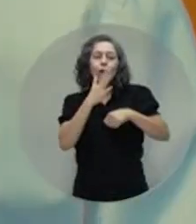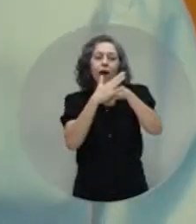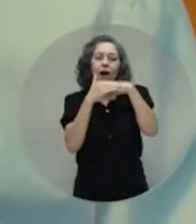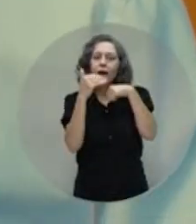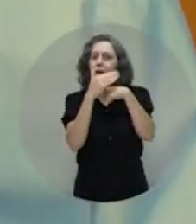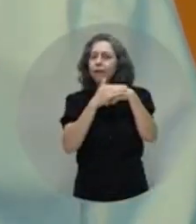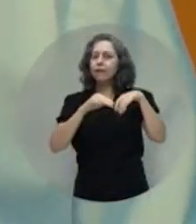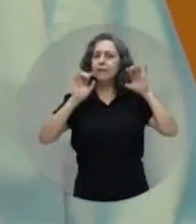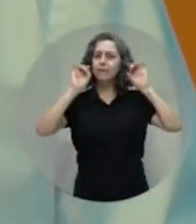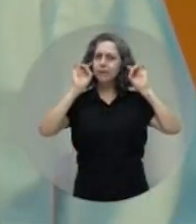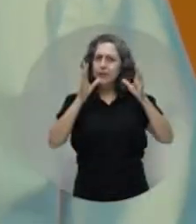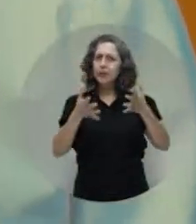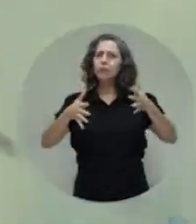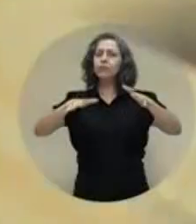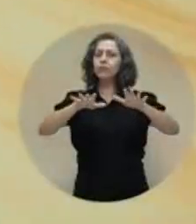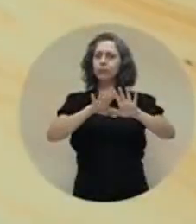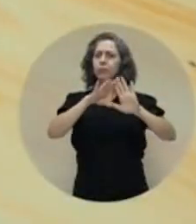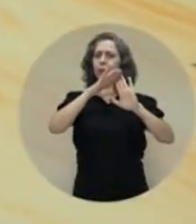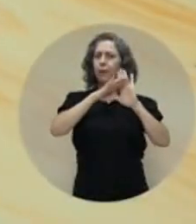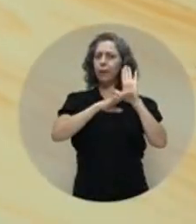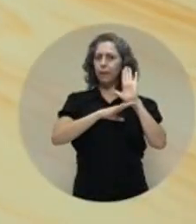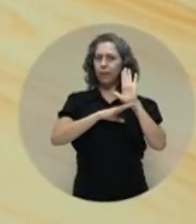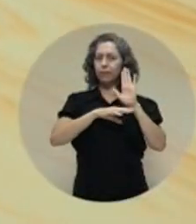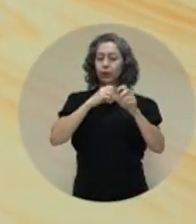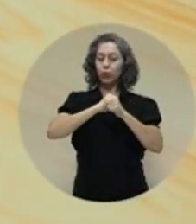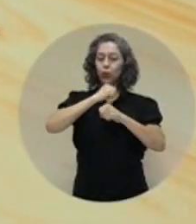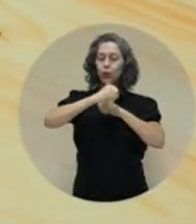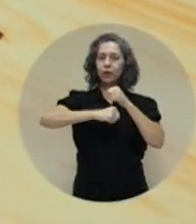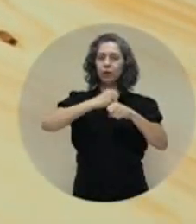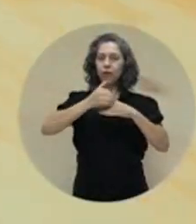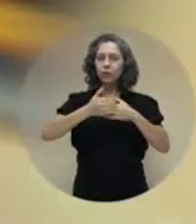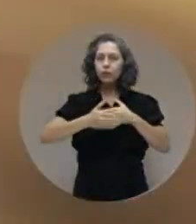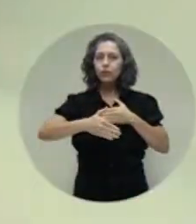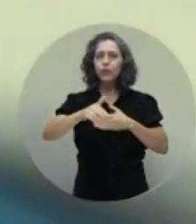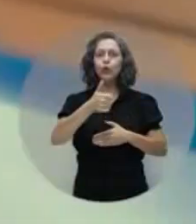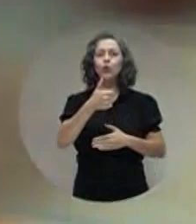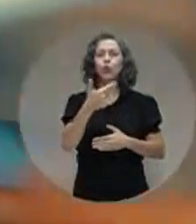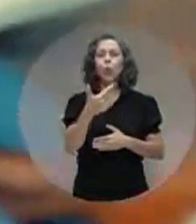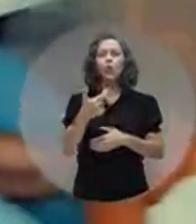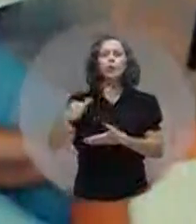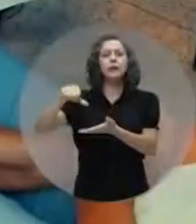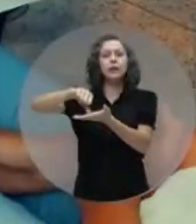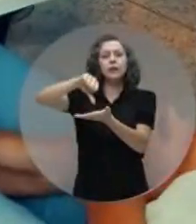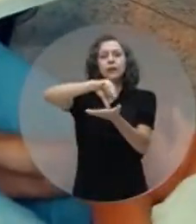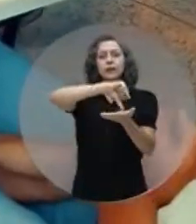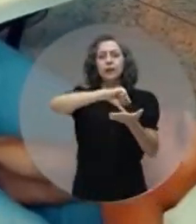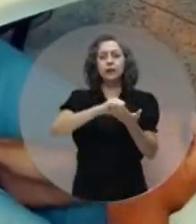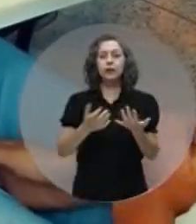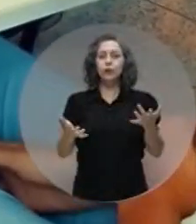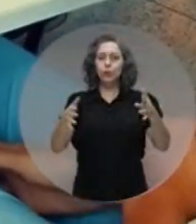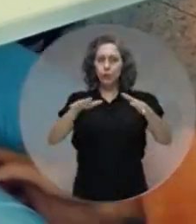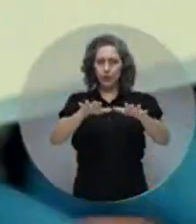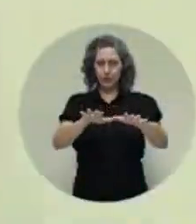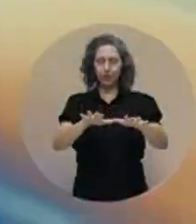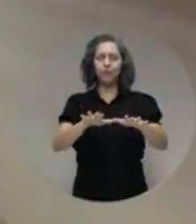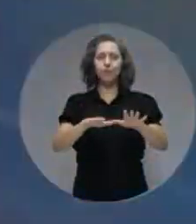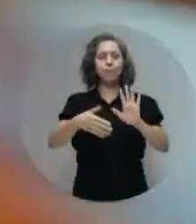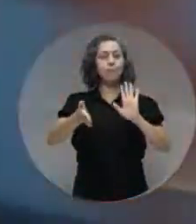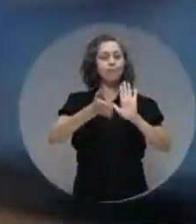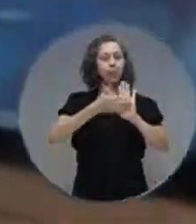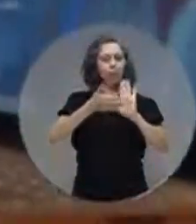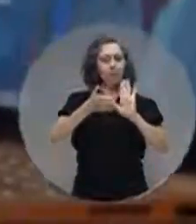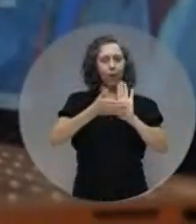para essa pauta inclusiva. A partir do ano que vem nós teremos mais 12 centros de inclusão. Uma